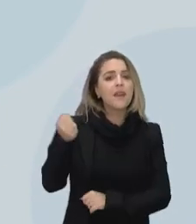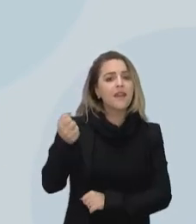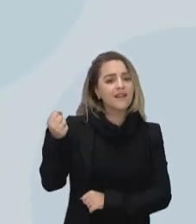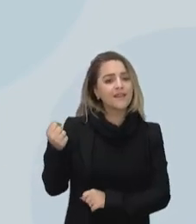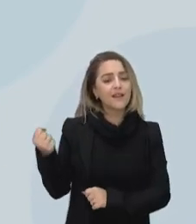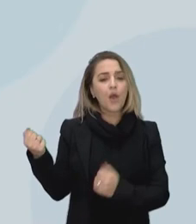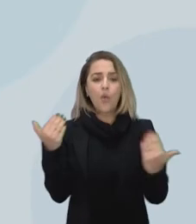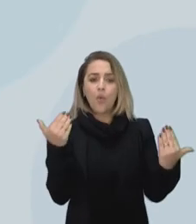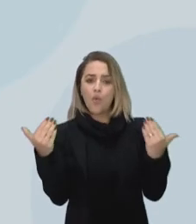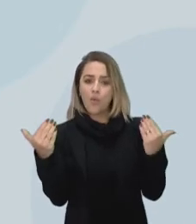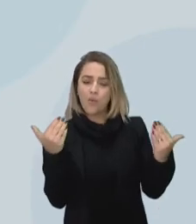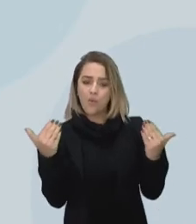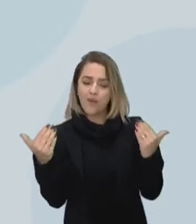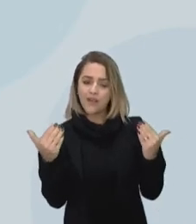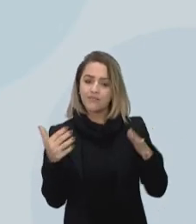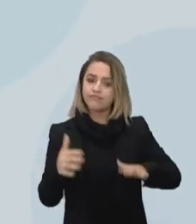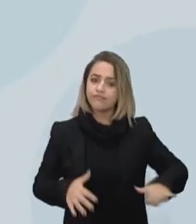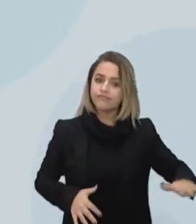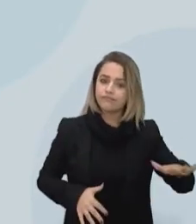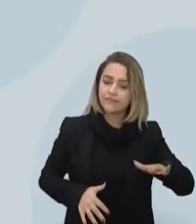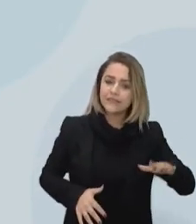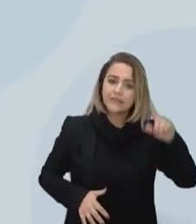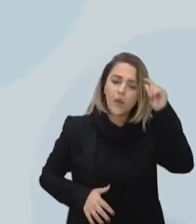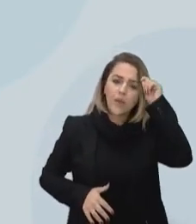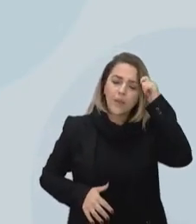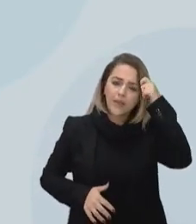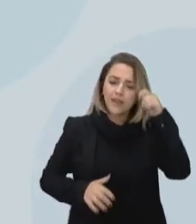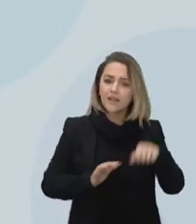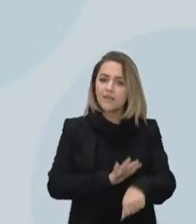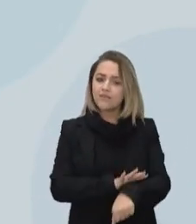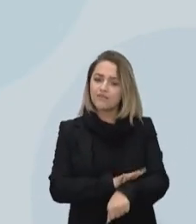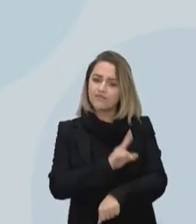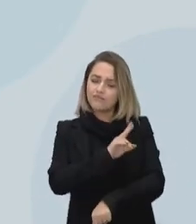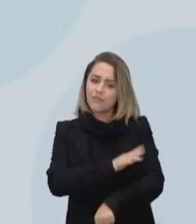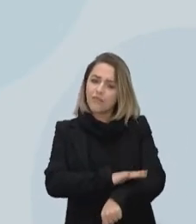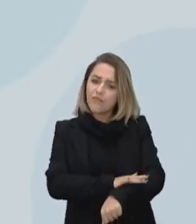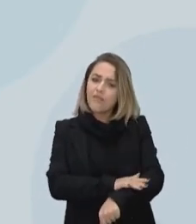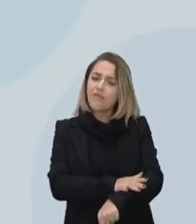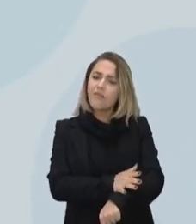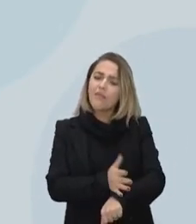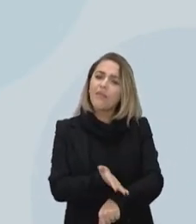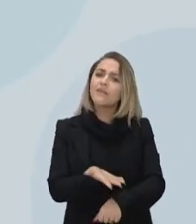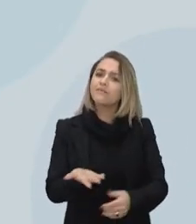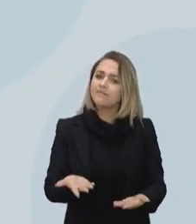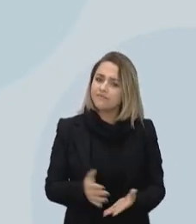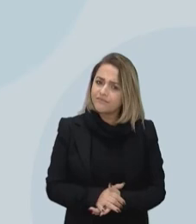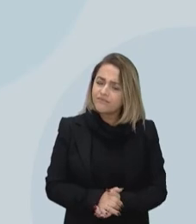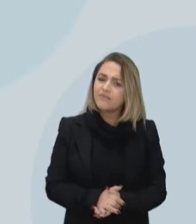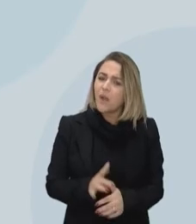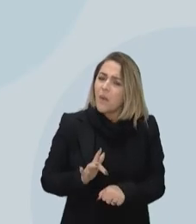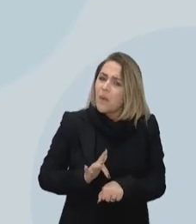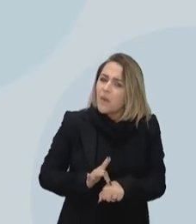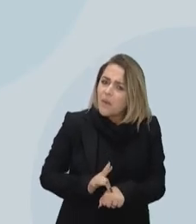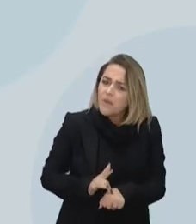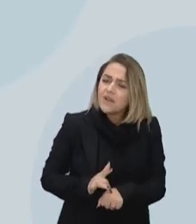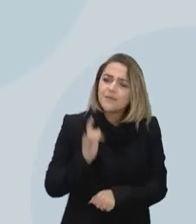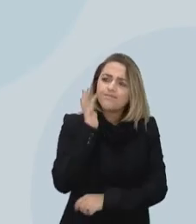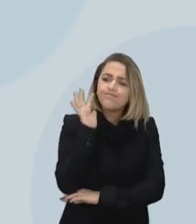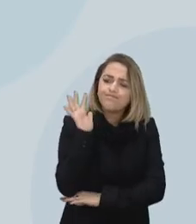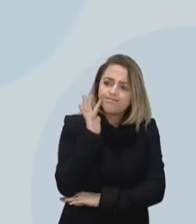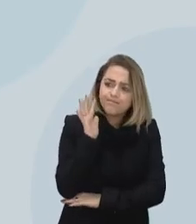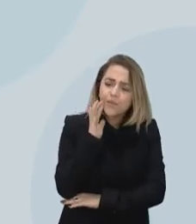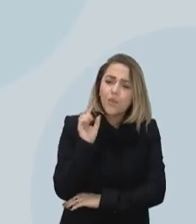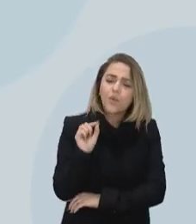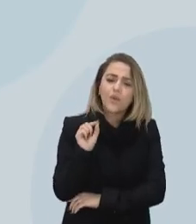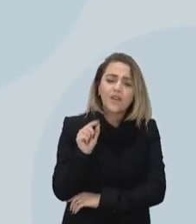pretas ou pardas. Ou seja, olha só, isso é absurdo, né? Também a gente pensar que as pessoas,